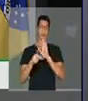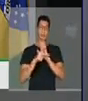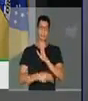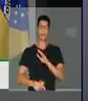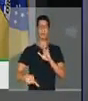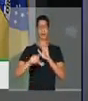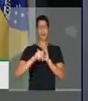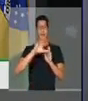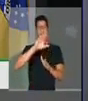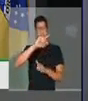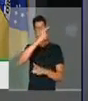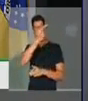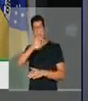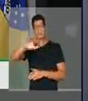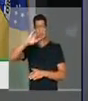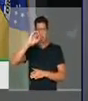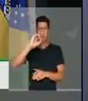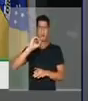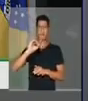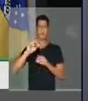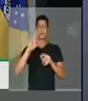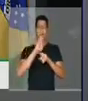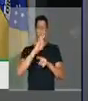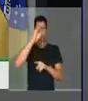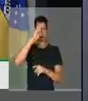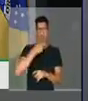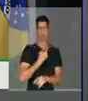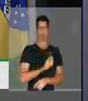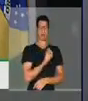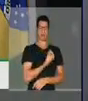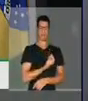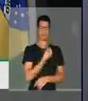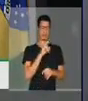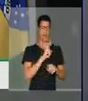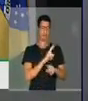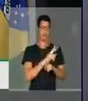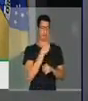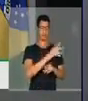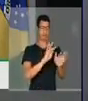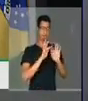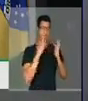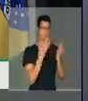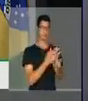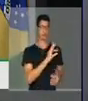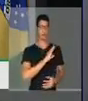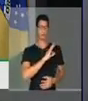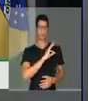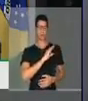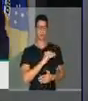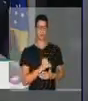para ir para a lei do cão, preserve sua vida e preserve a sua família policial. Tchau. Tchau.